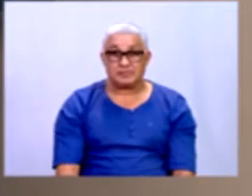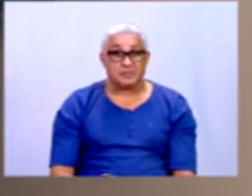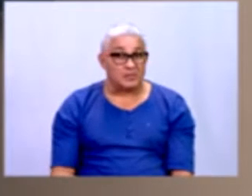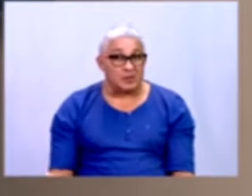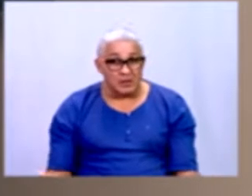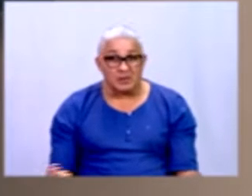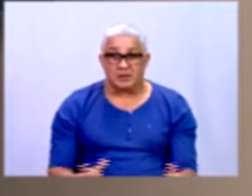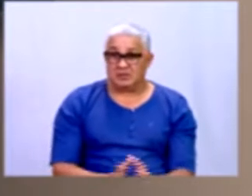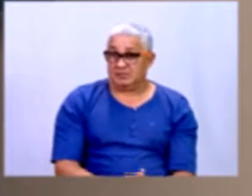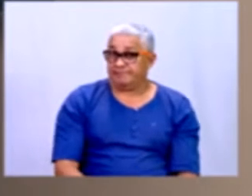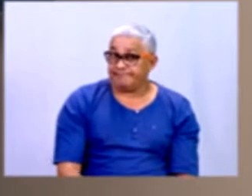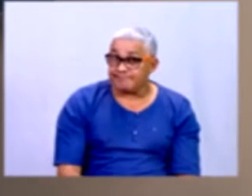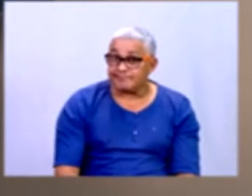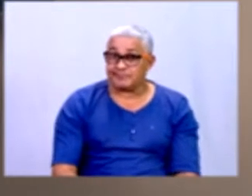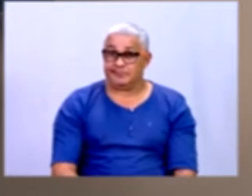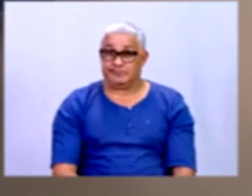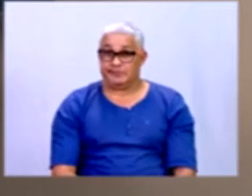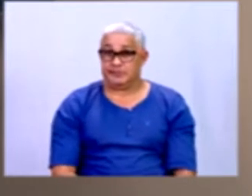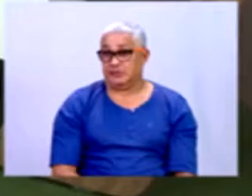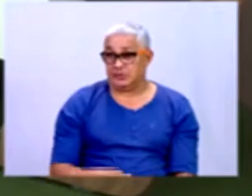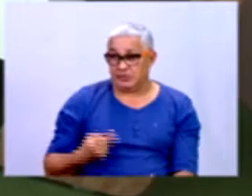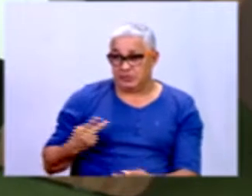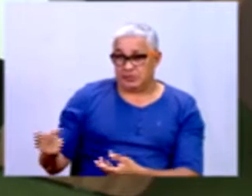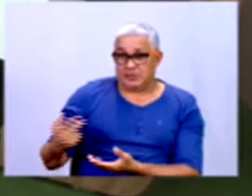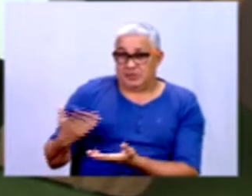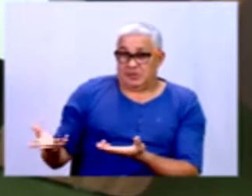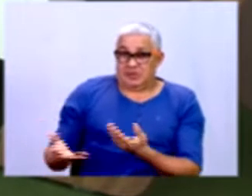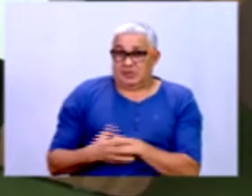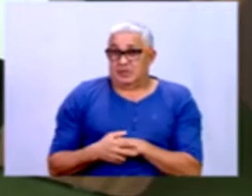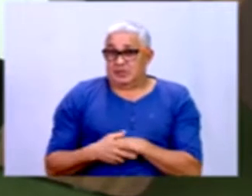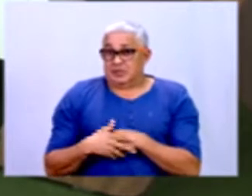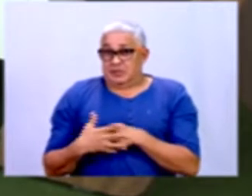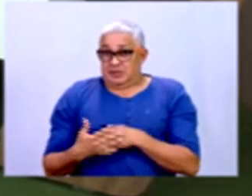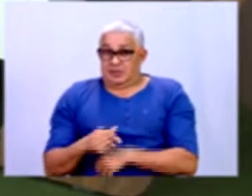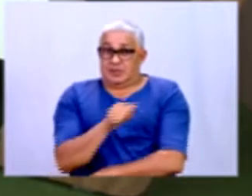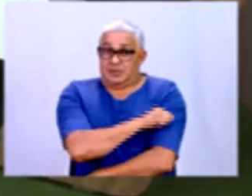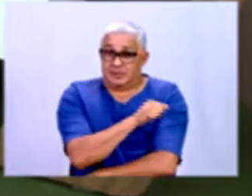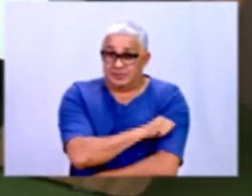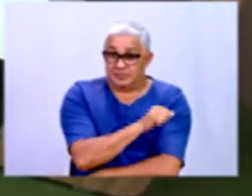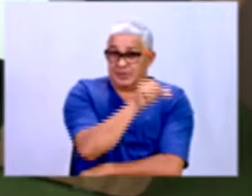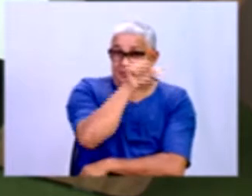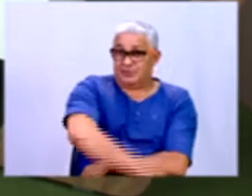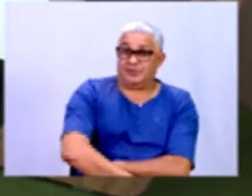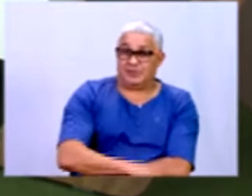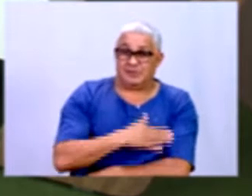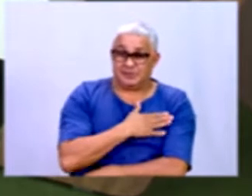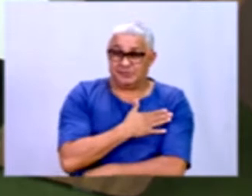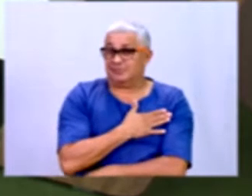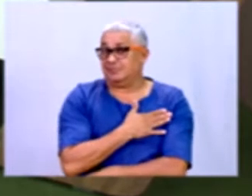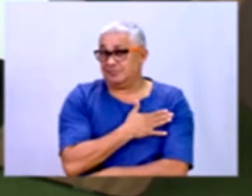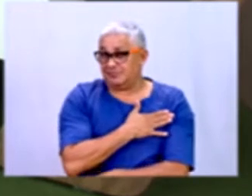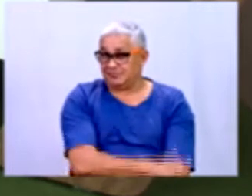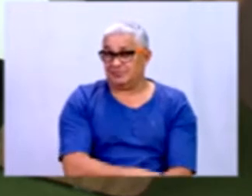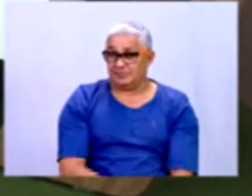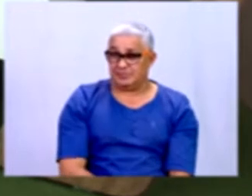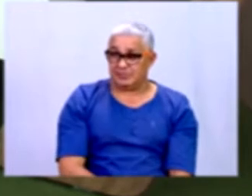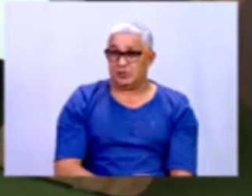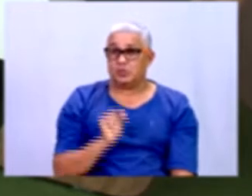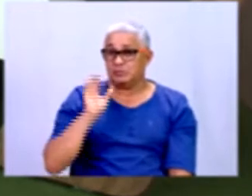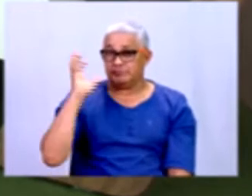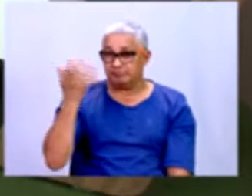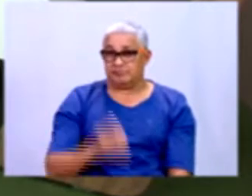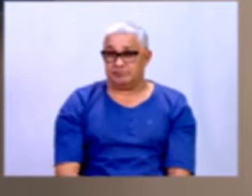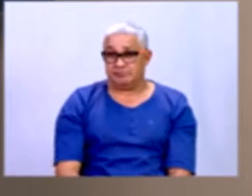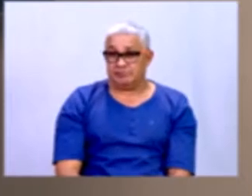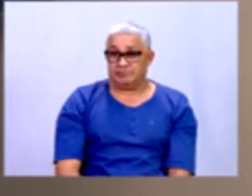olha, meu sócio aqui... estão insatisfeitas, os alunos estão insatisfeitos. Os alunos estão insatisfeitos. Então, o vai acontecer?